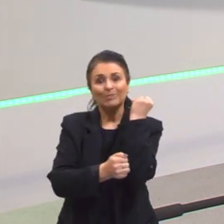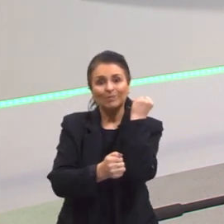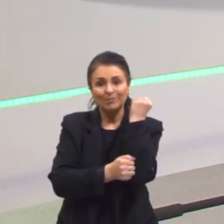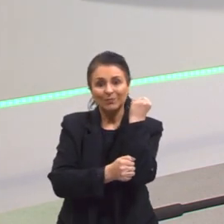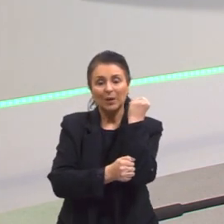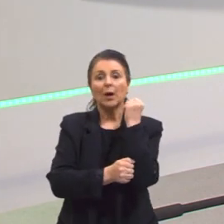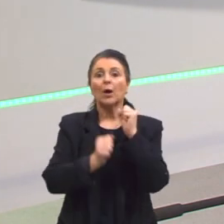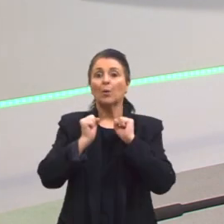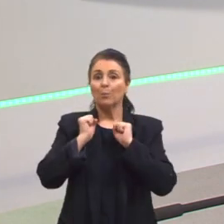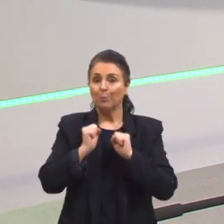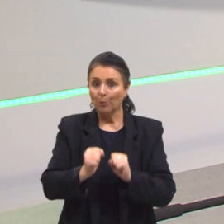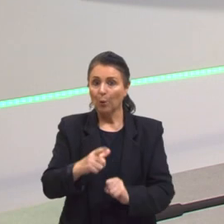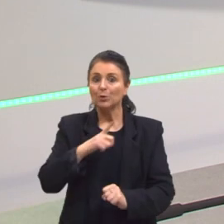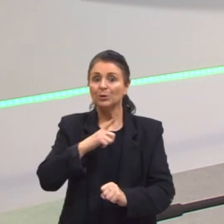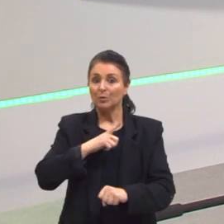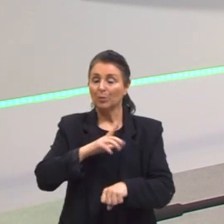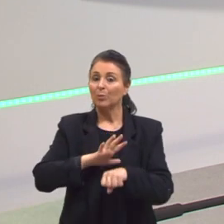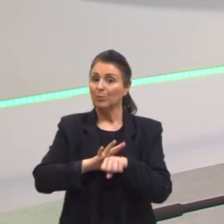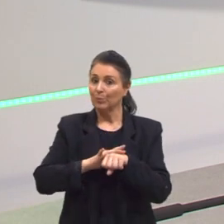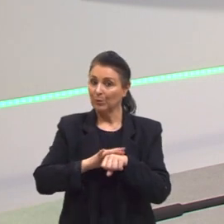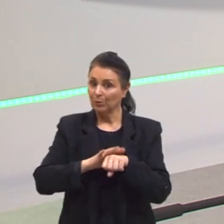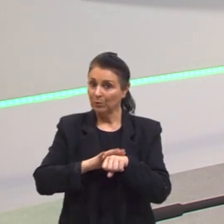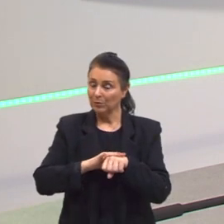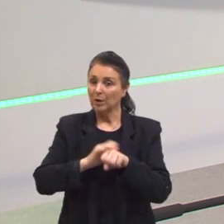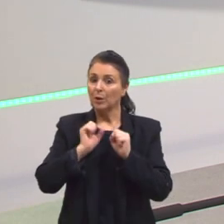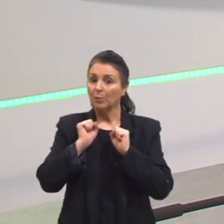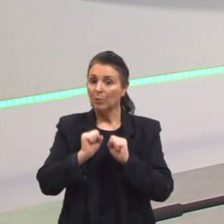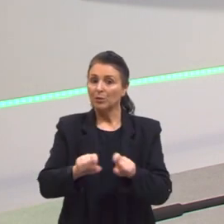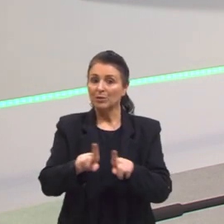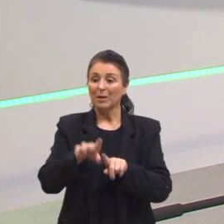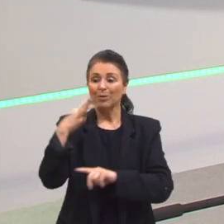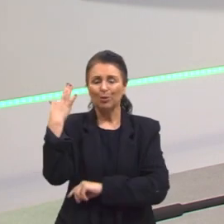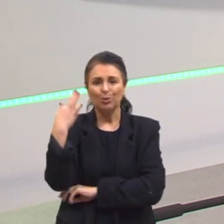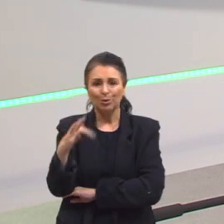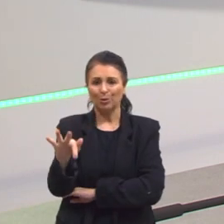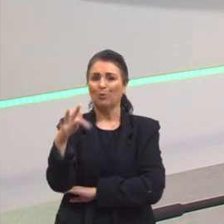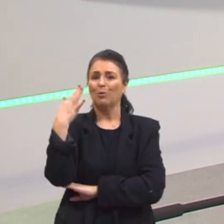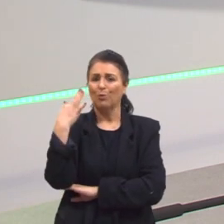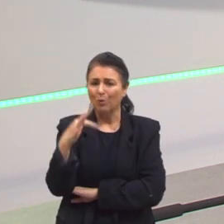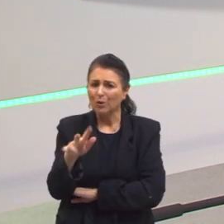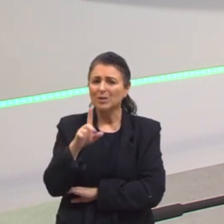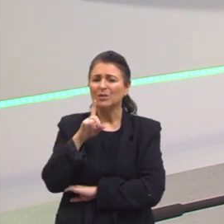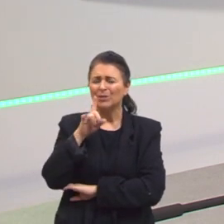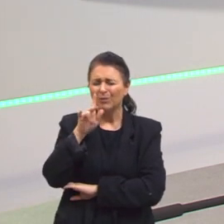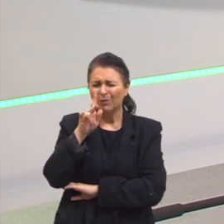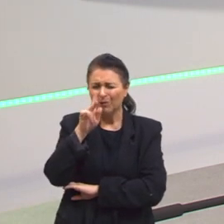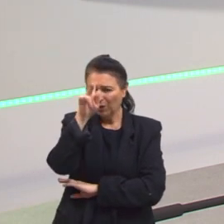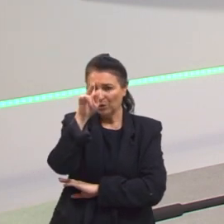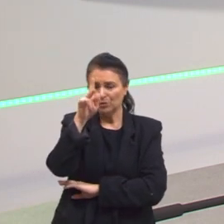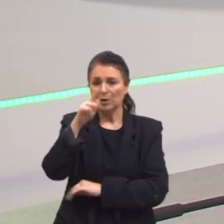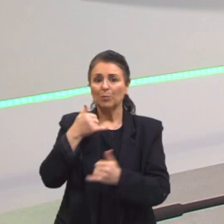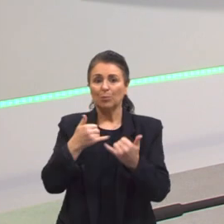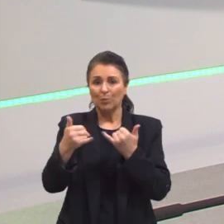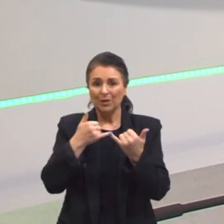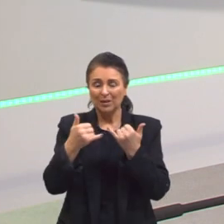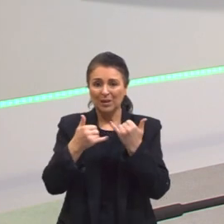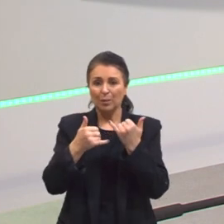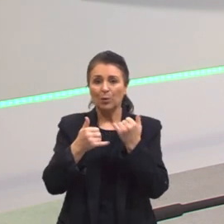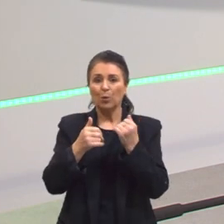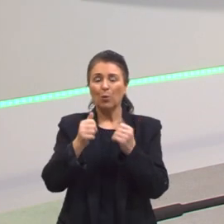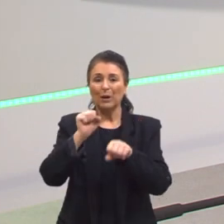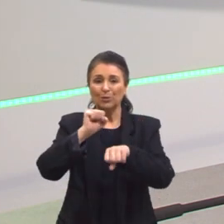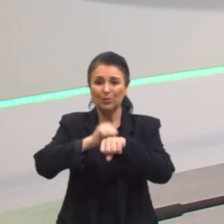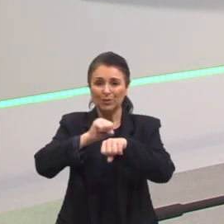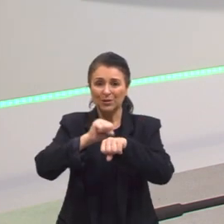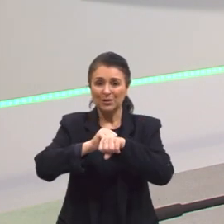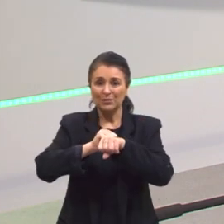isso pode causar algumas doenças, pode causar também dores, né? Bem fortes, quando, por exemplo, calcifica ali as